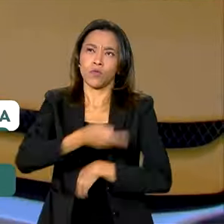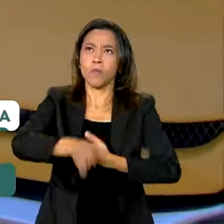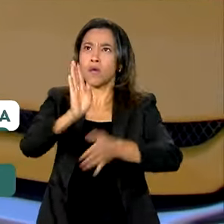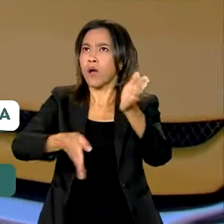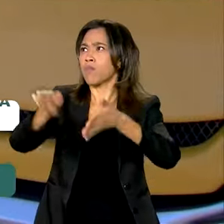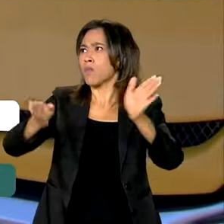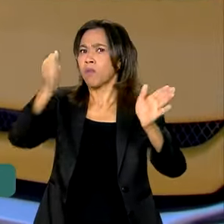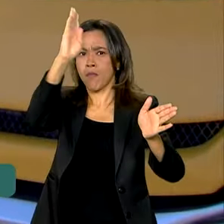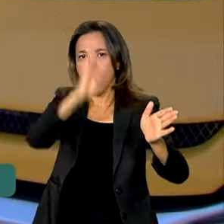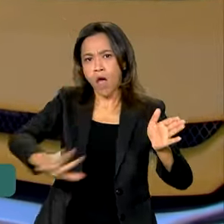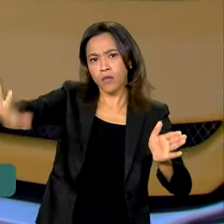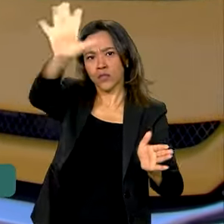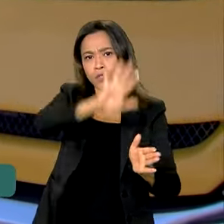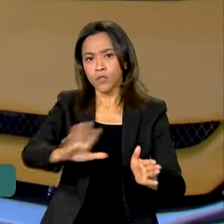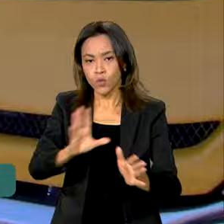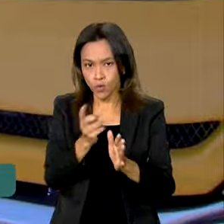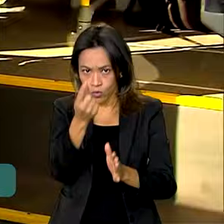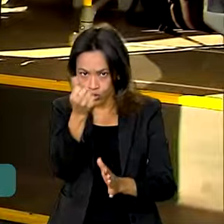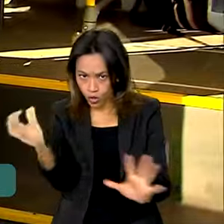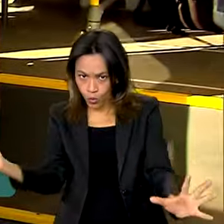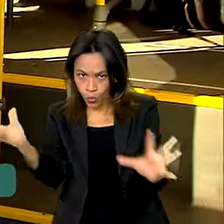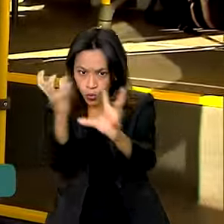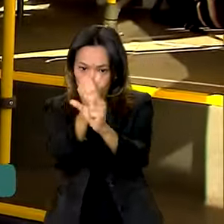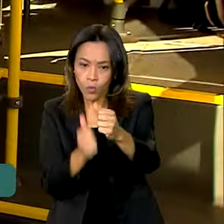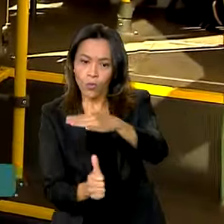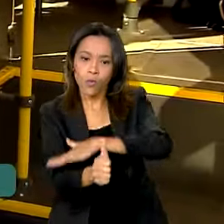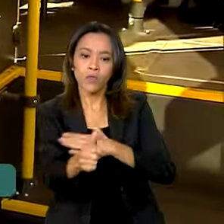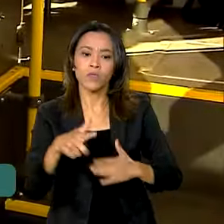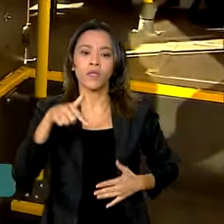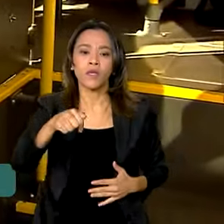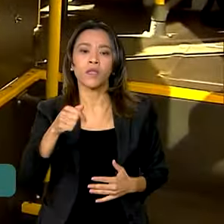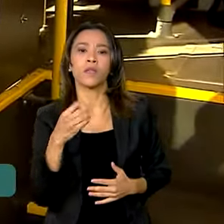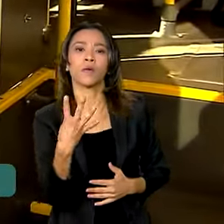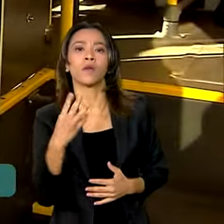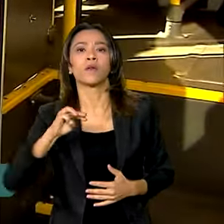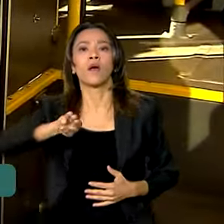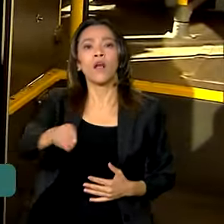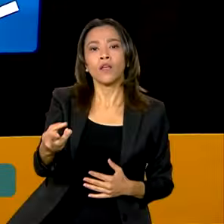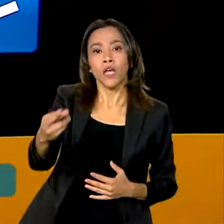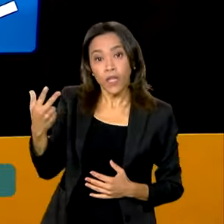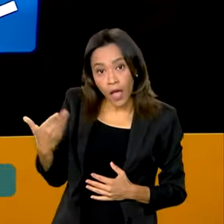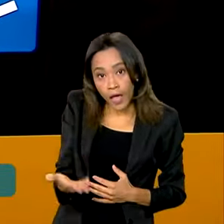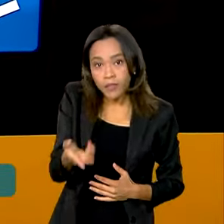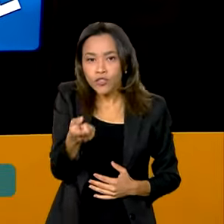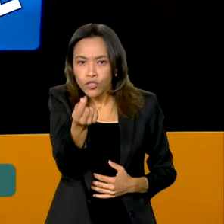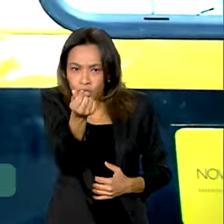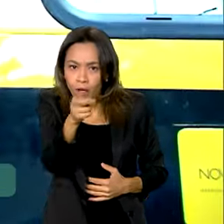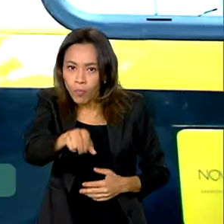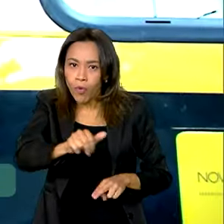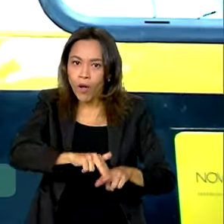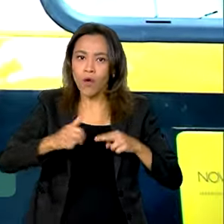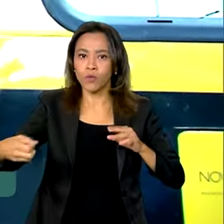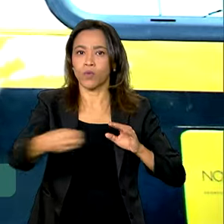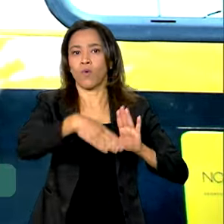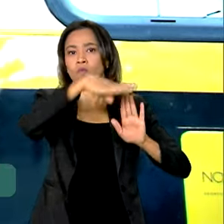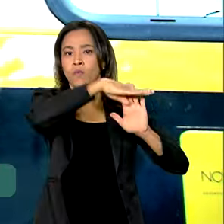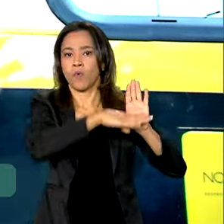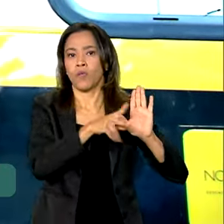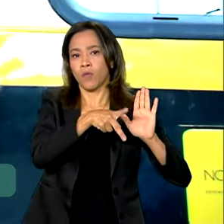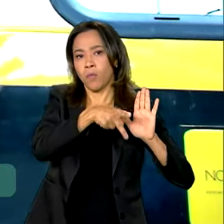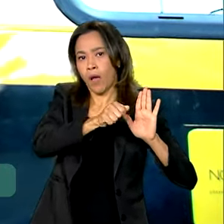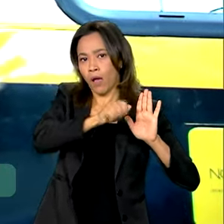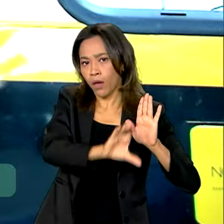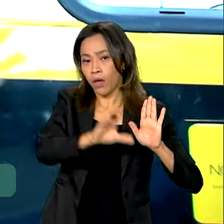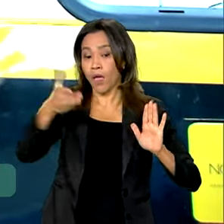Com investimentos de quase 74 milhões de reais, os recursos foram adquiridos pelo novo PAC. De última geração,